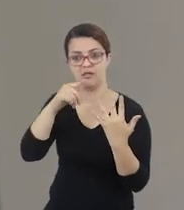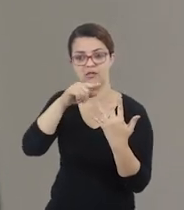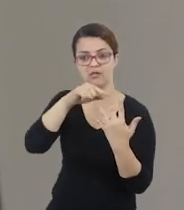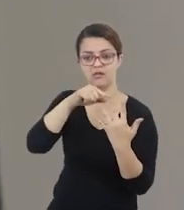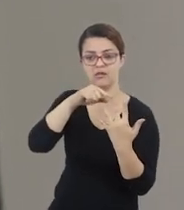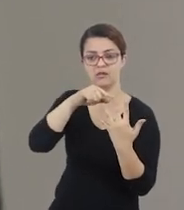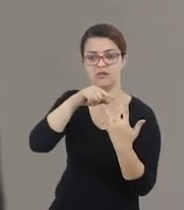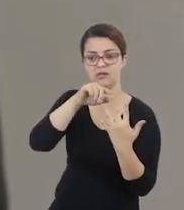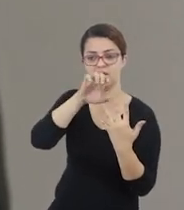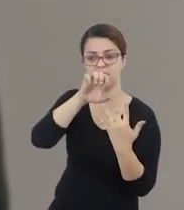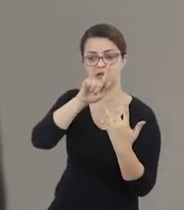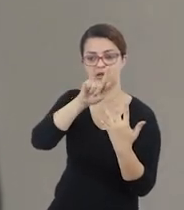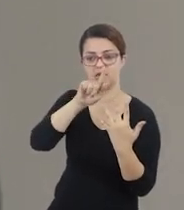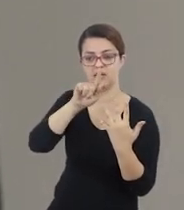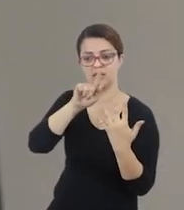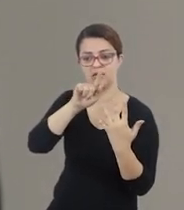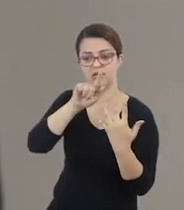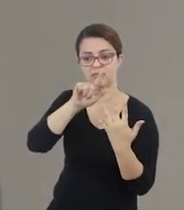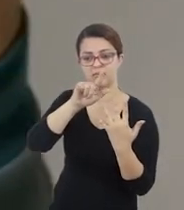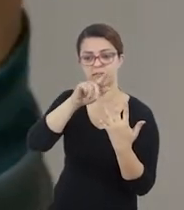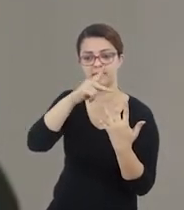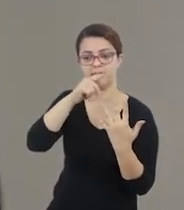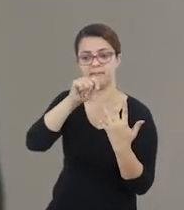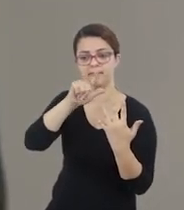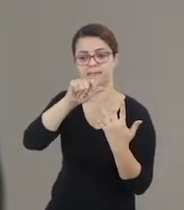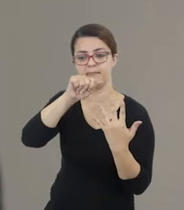Eggplant, eggplant.